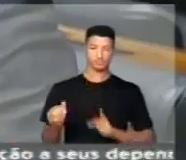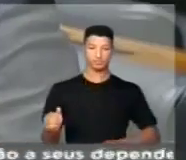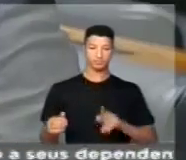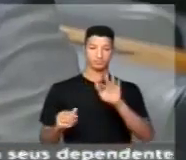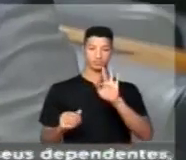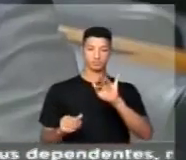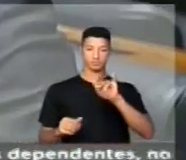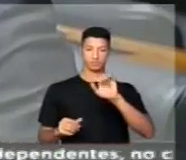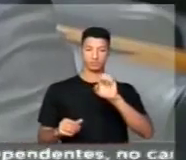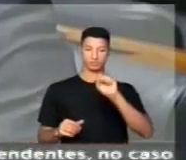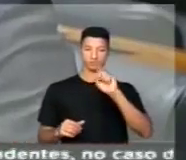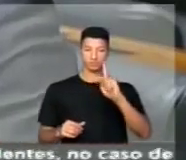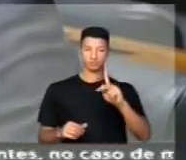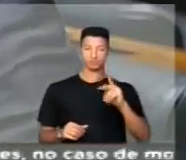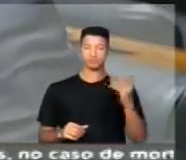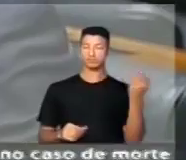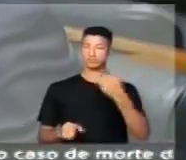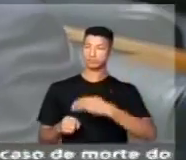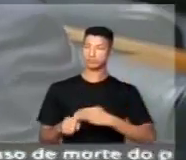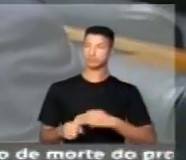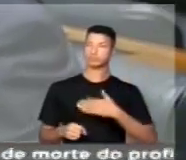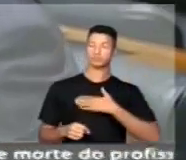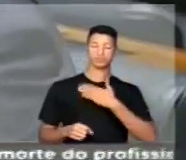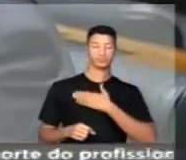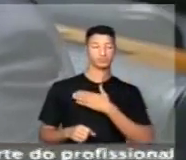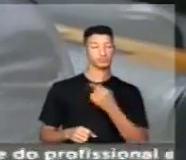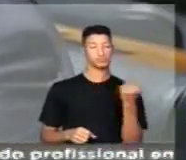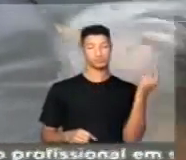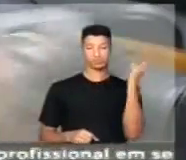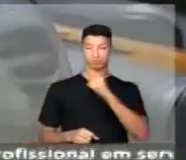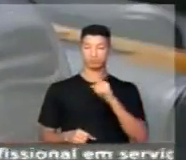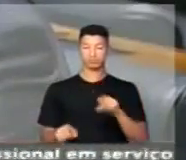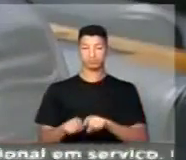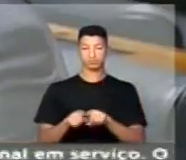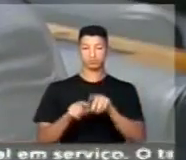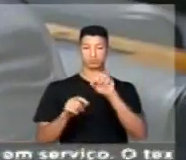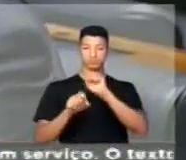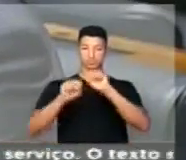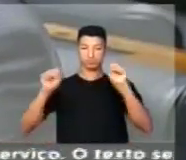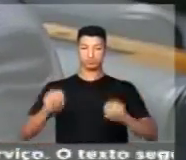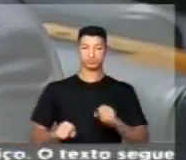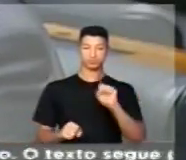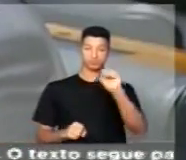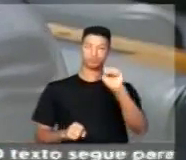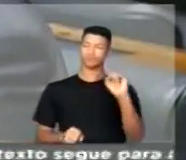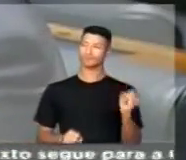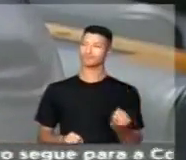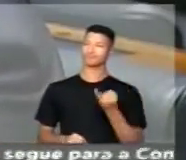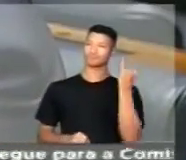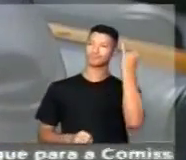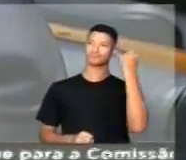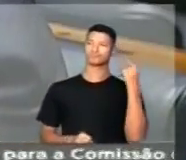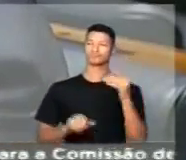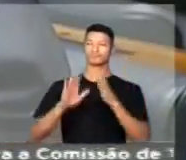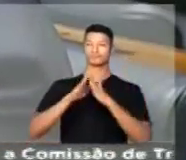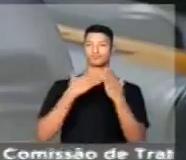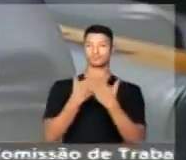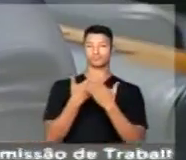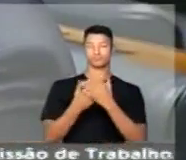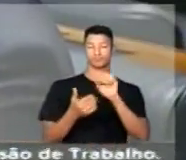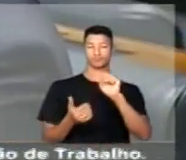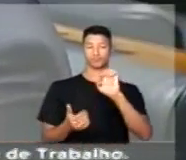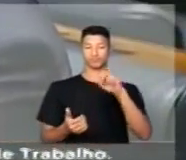Paulo Scarf, esteve no meu município, lá em São Carlos, e o Sistema S, um investimento importante na escola Senai,